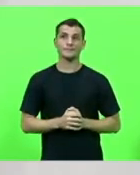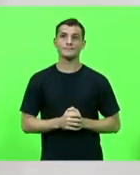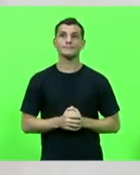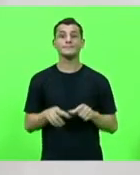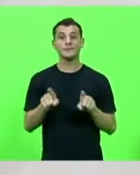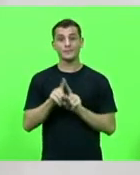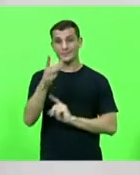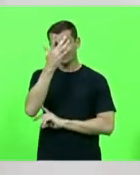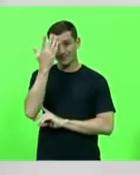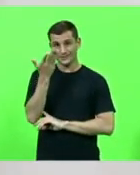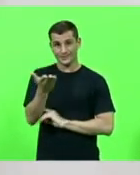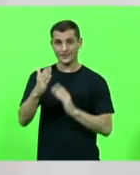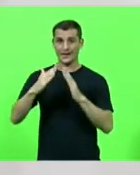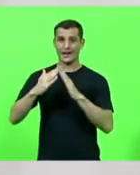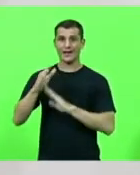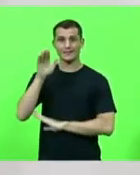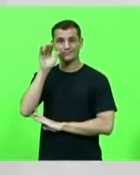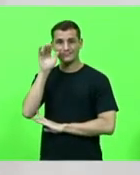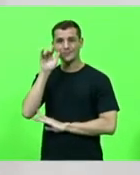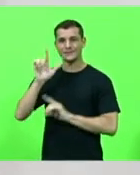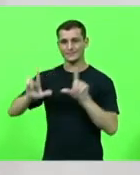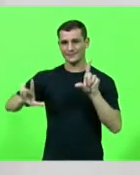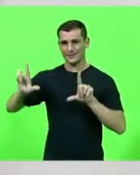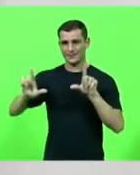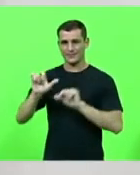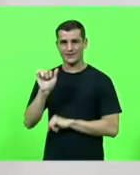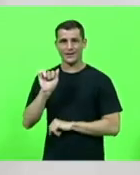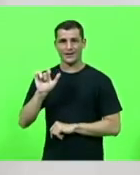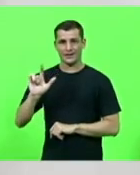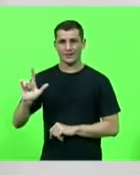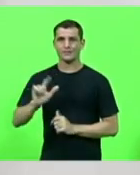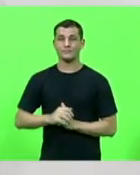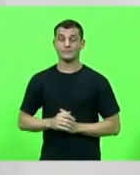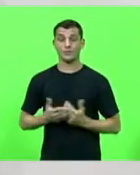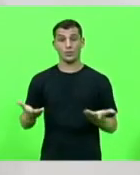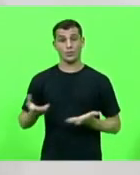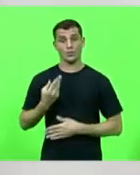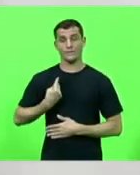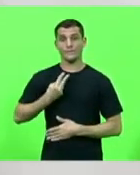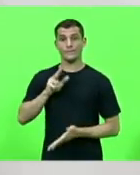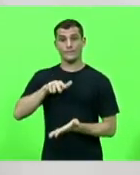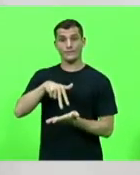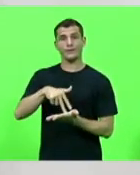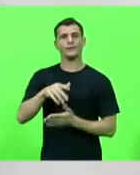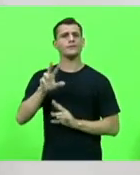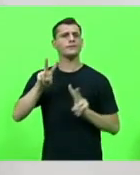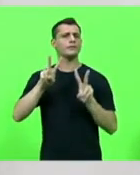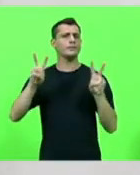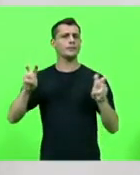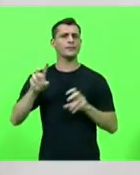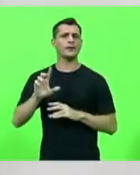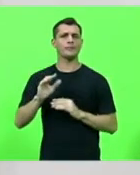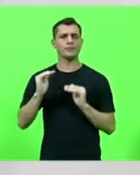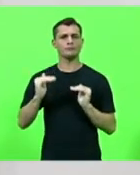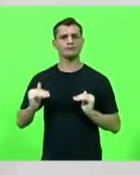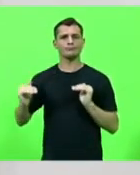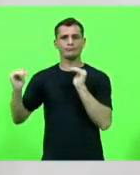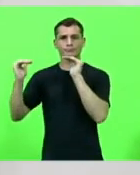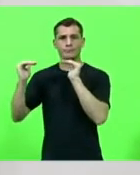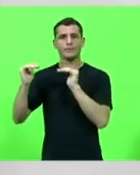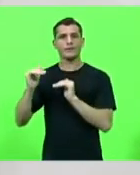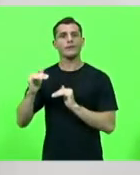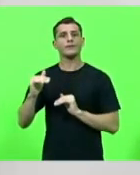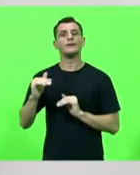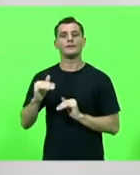nos assistem através do TVA eu estou aqui hoje para falar sobre soberania patriotismo